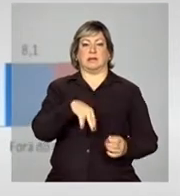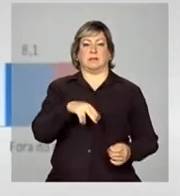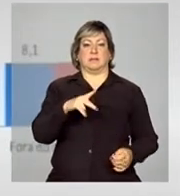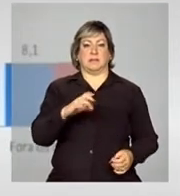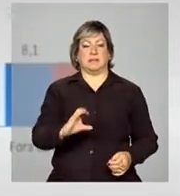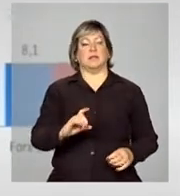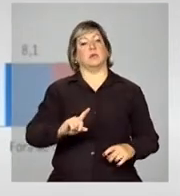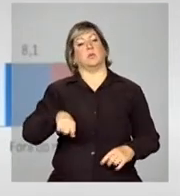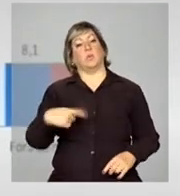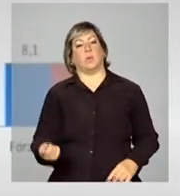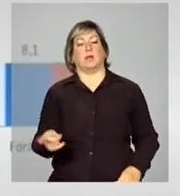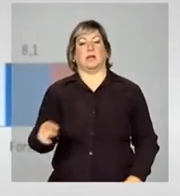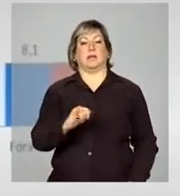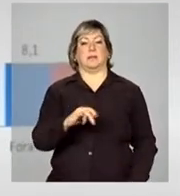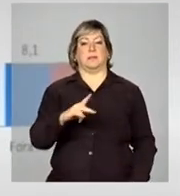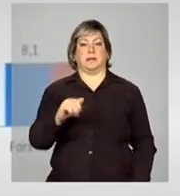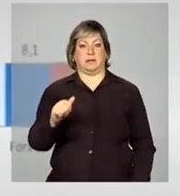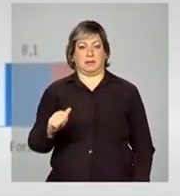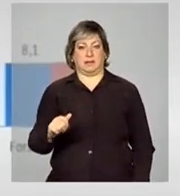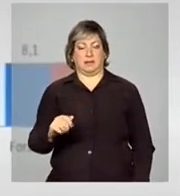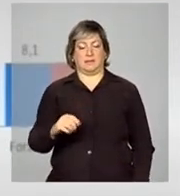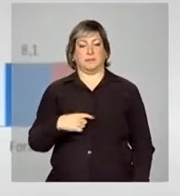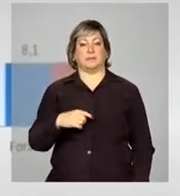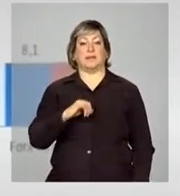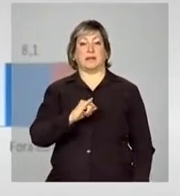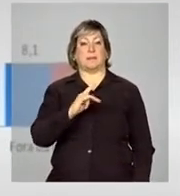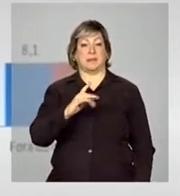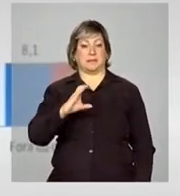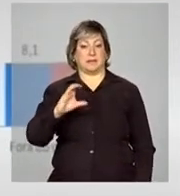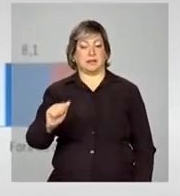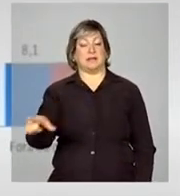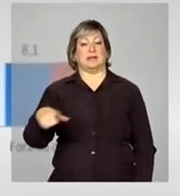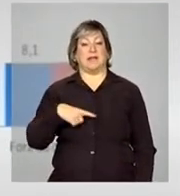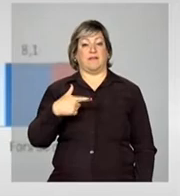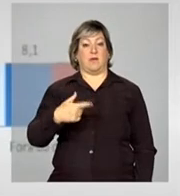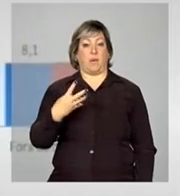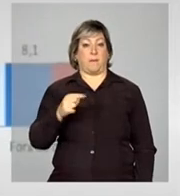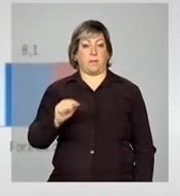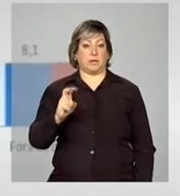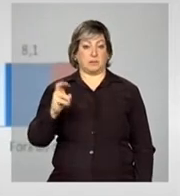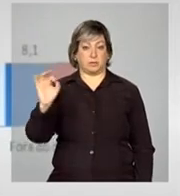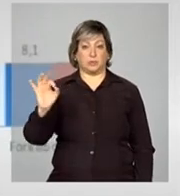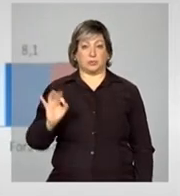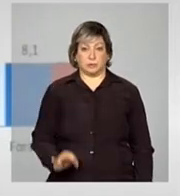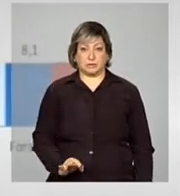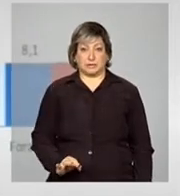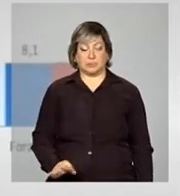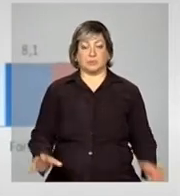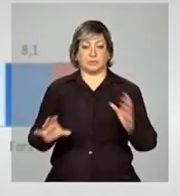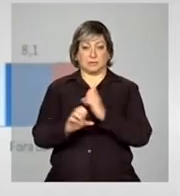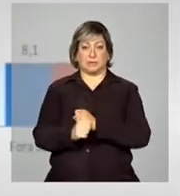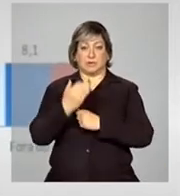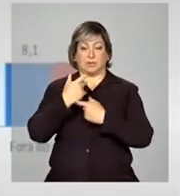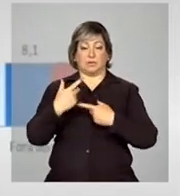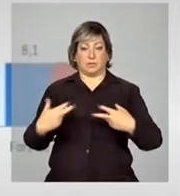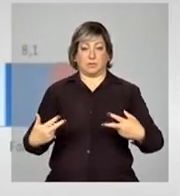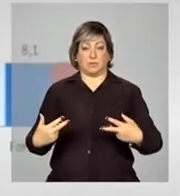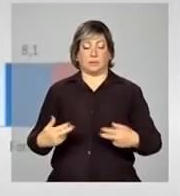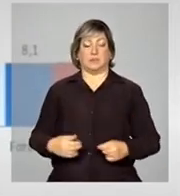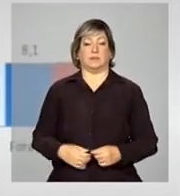IPCA. Então, atualmente, enquanto o IPCA tem 24,5% de peso dos alimentos,